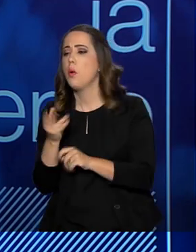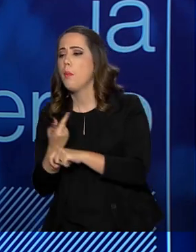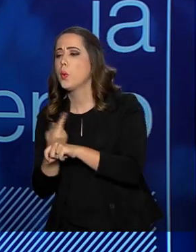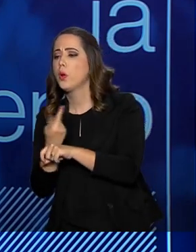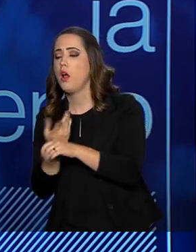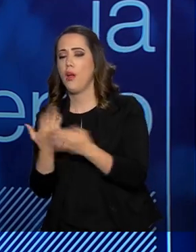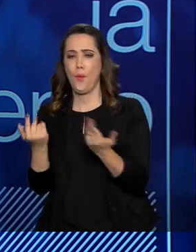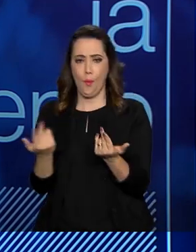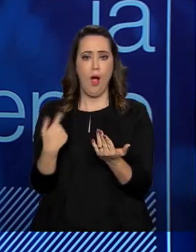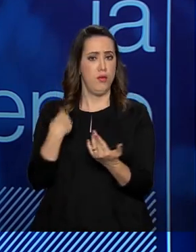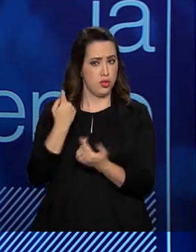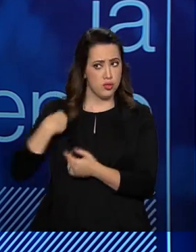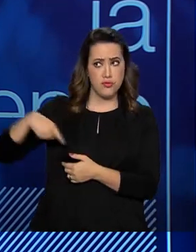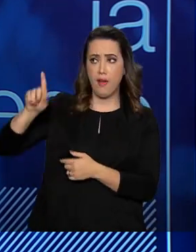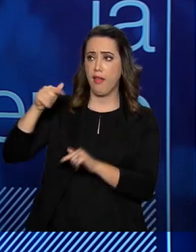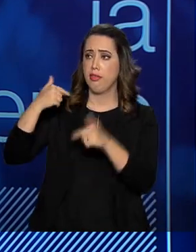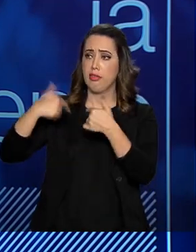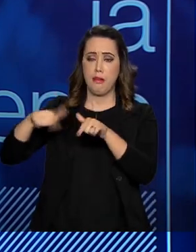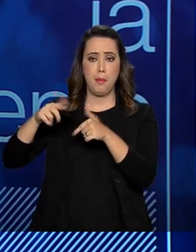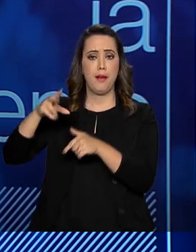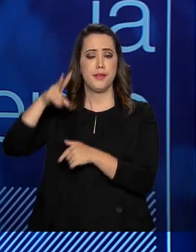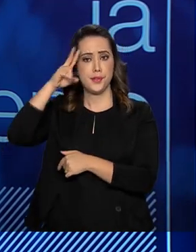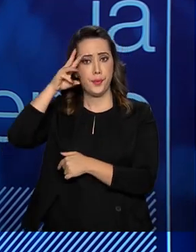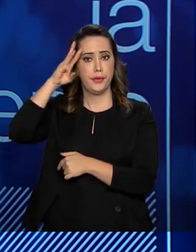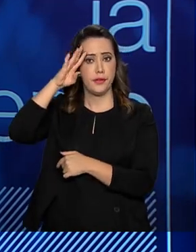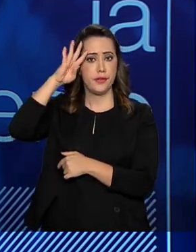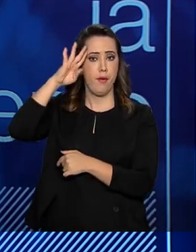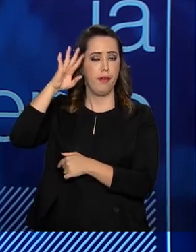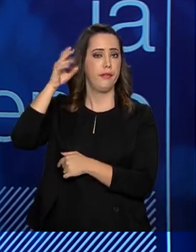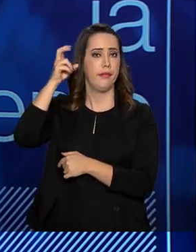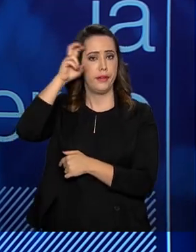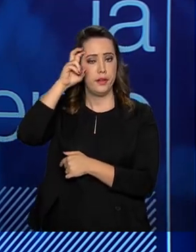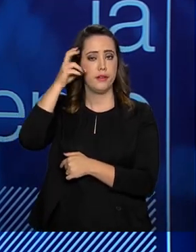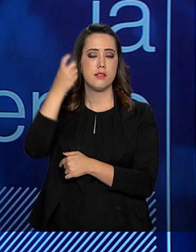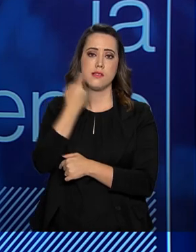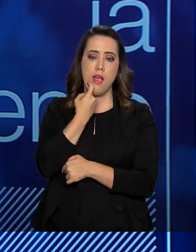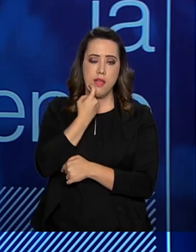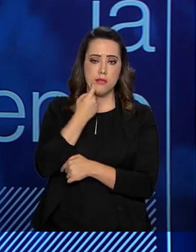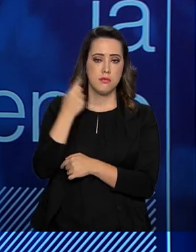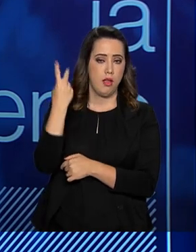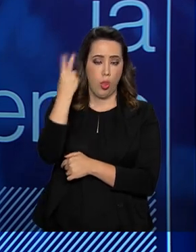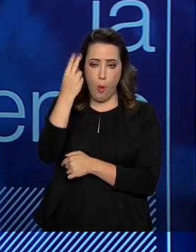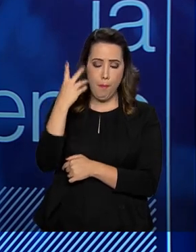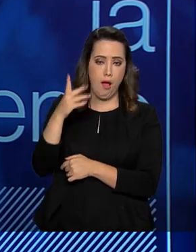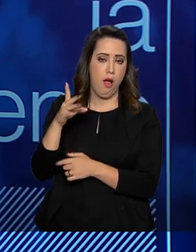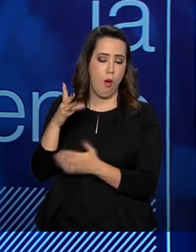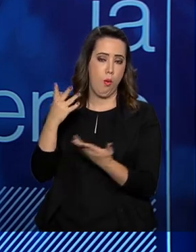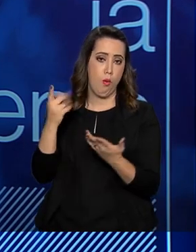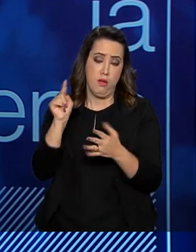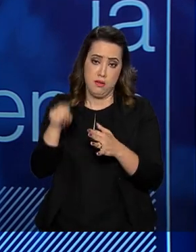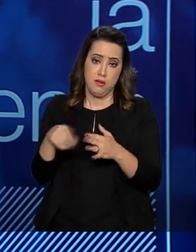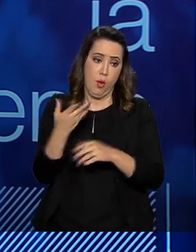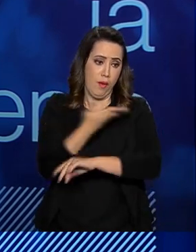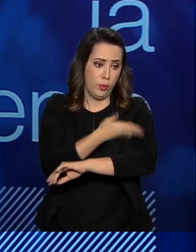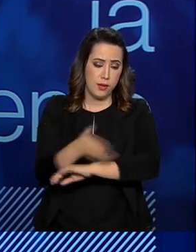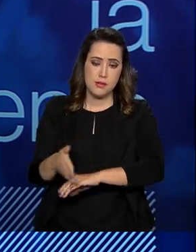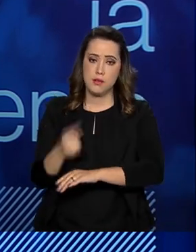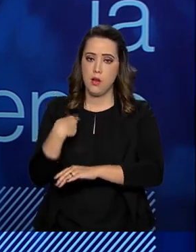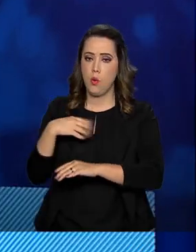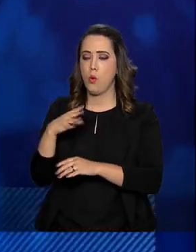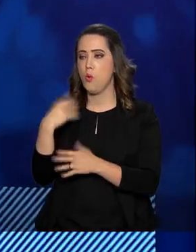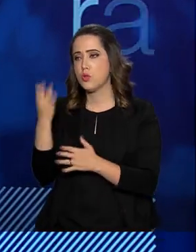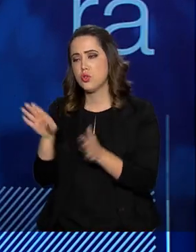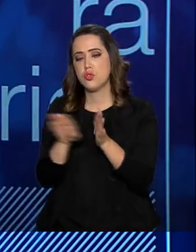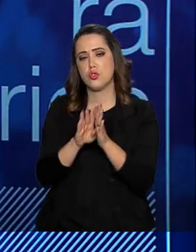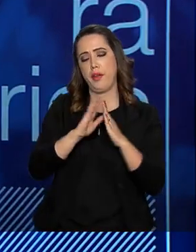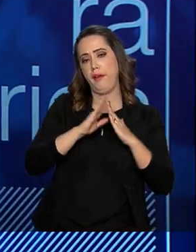rotina que vai até sexta-feira, na maioria das pessoas, para alguns vai até sábado, mas a gente chega em casa no sábado ou